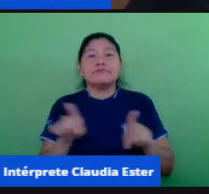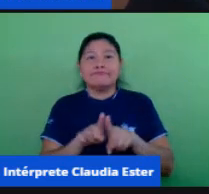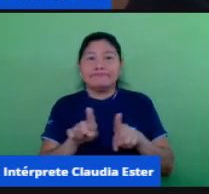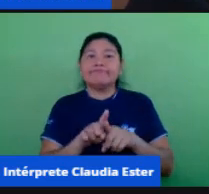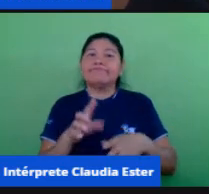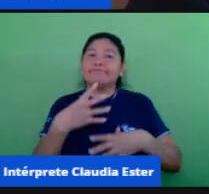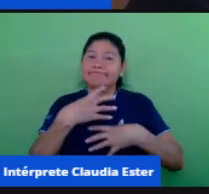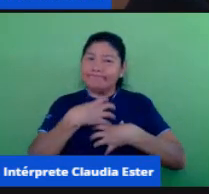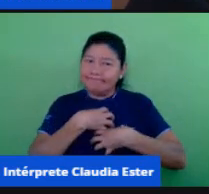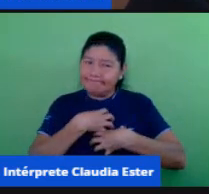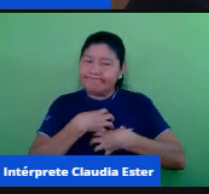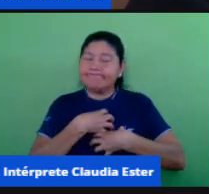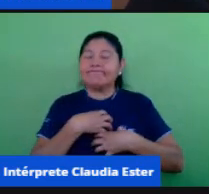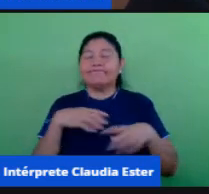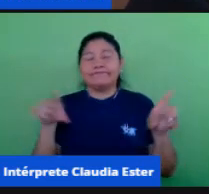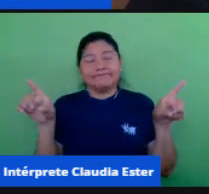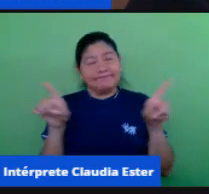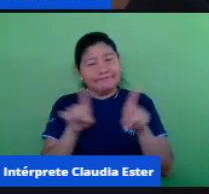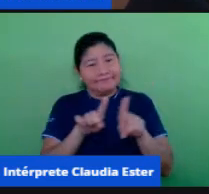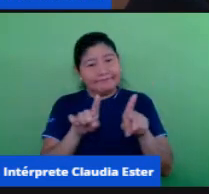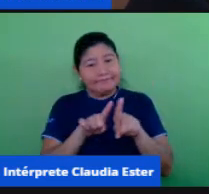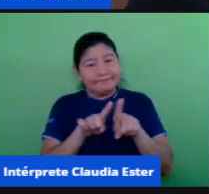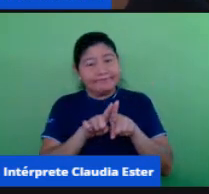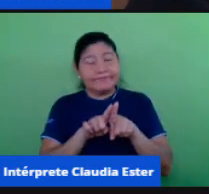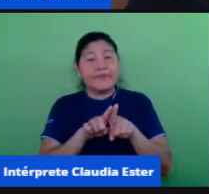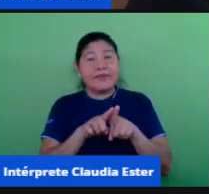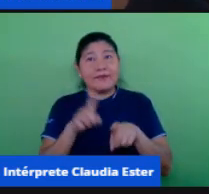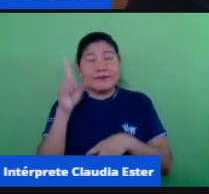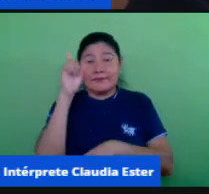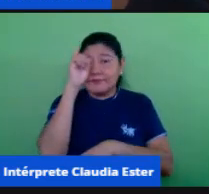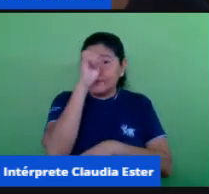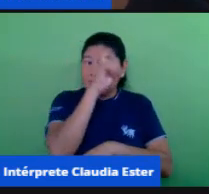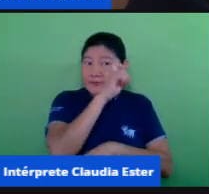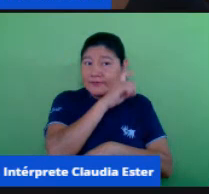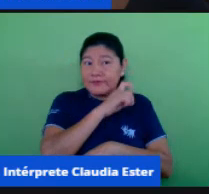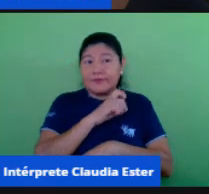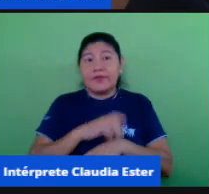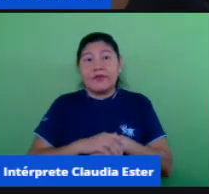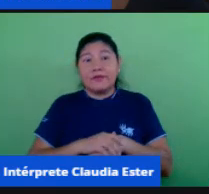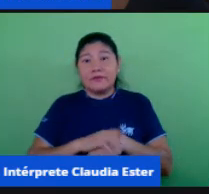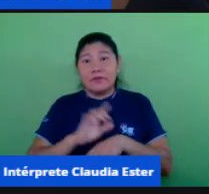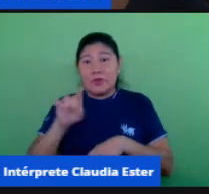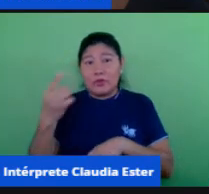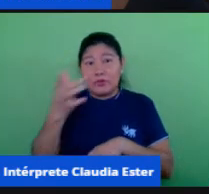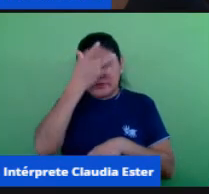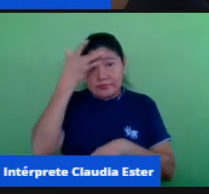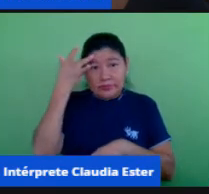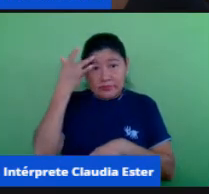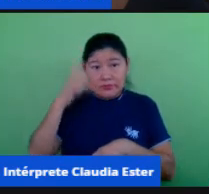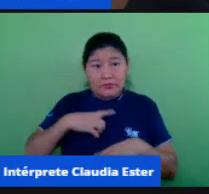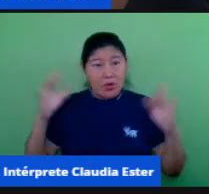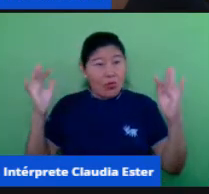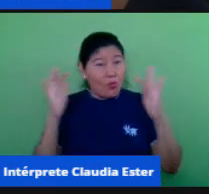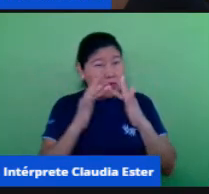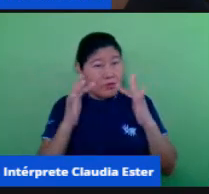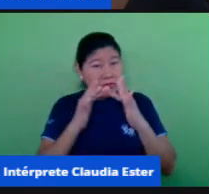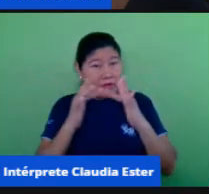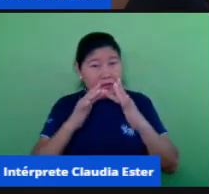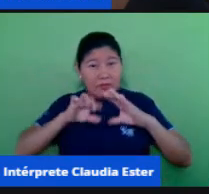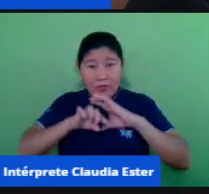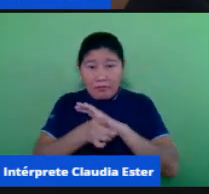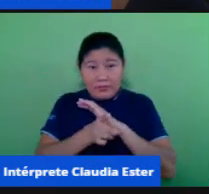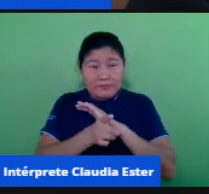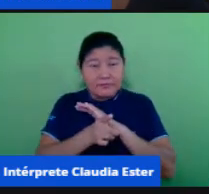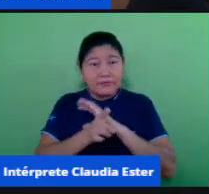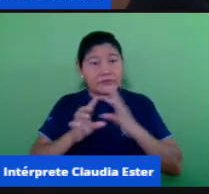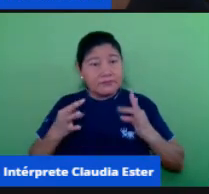passamos porque para aqueles que têm mais contato já uma formação um melhor